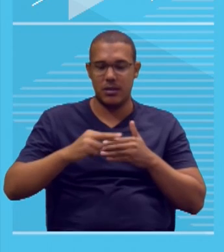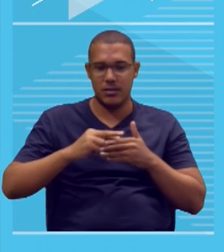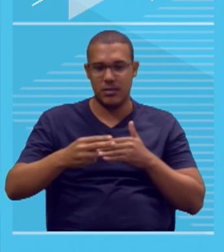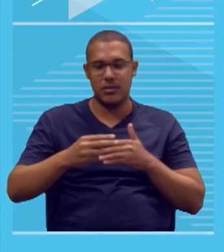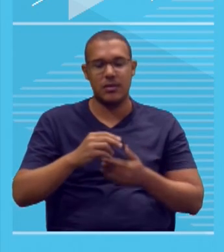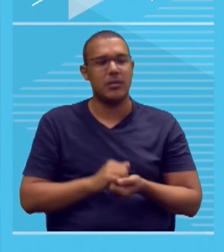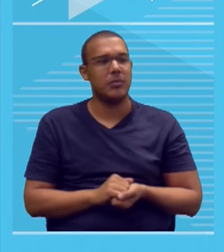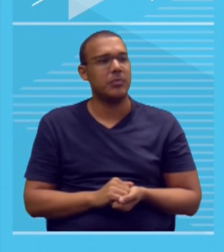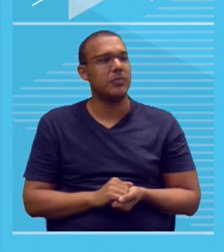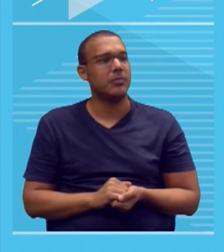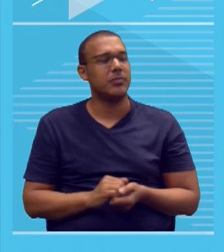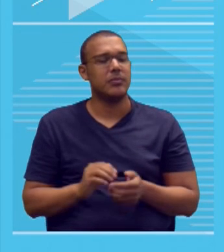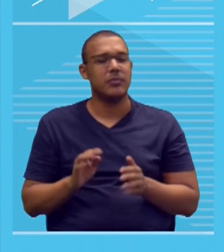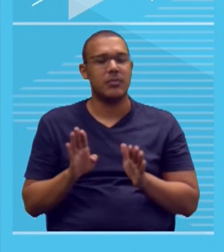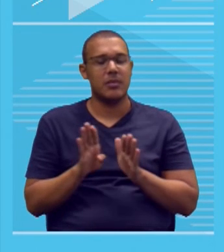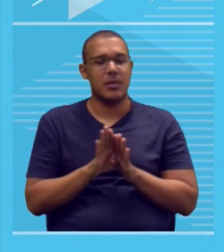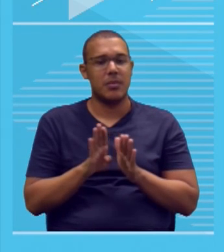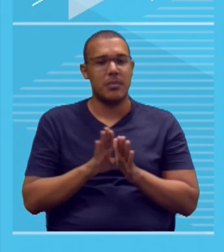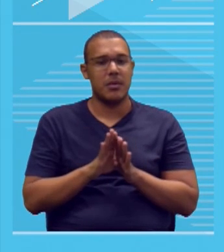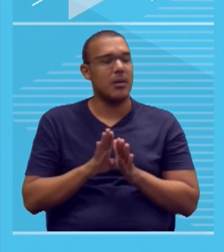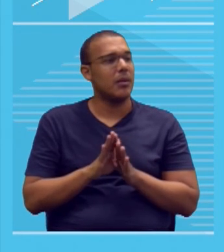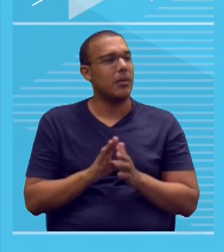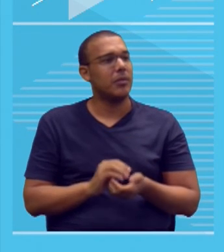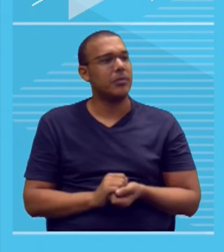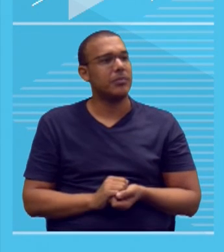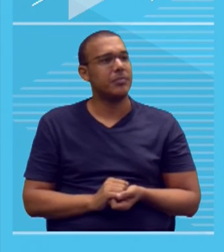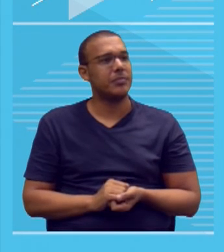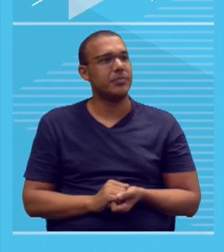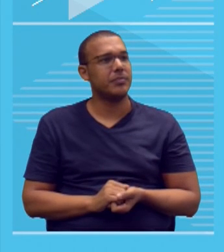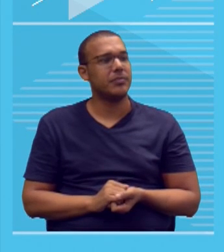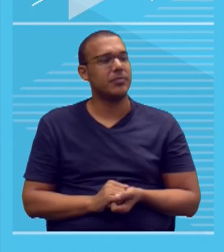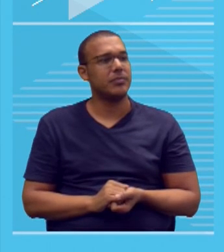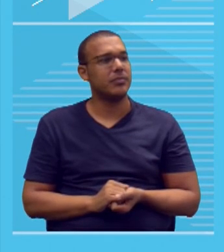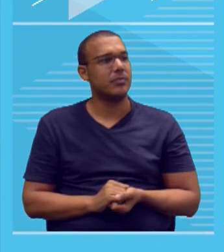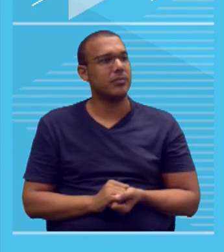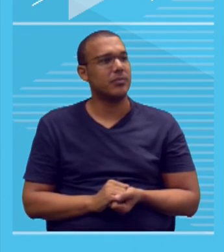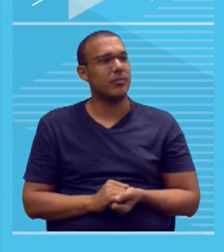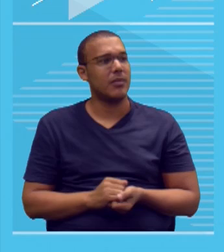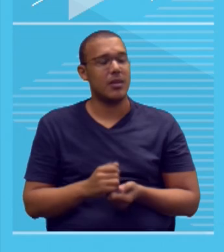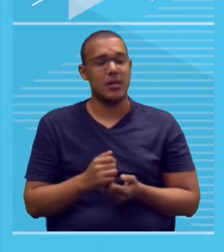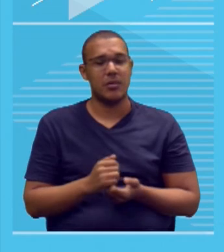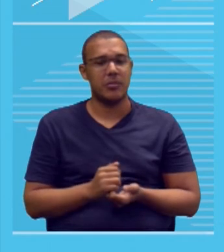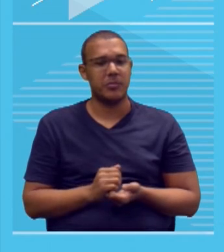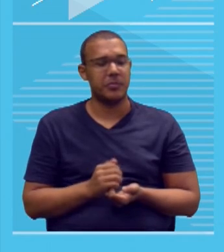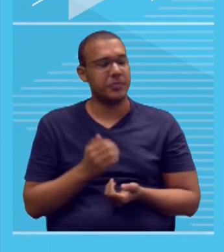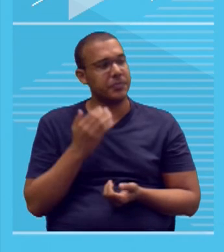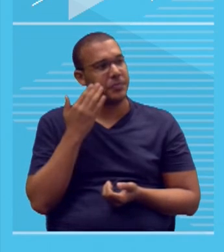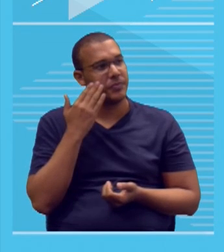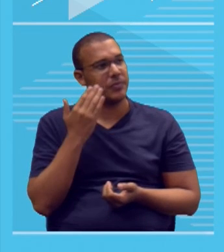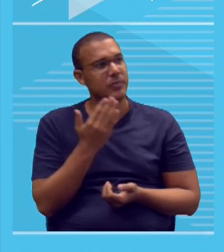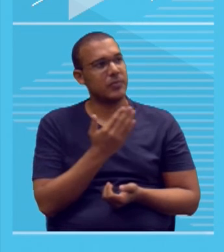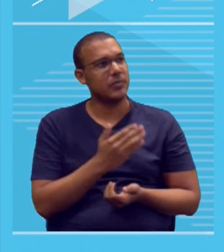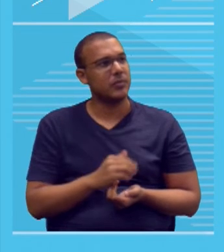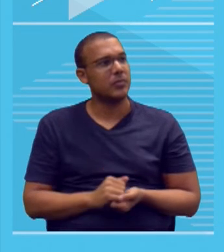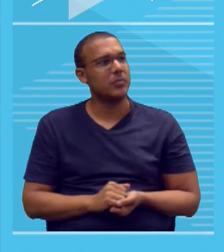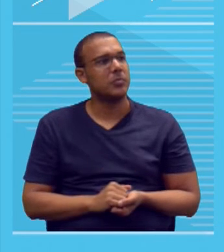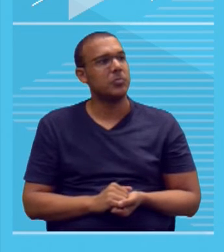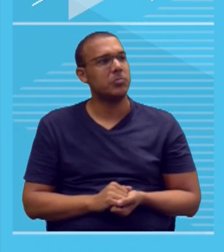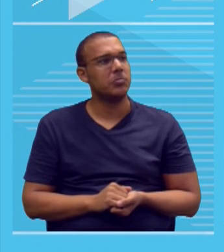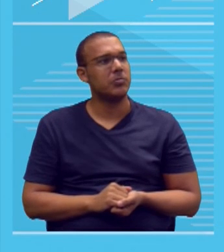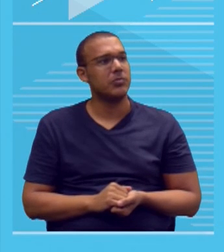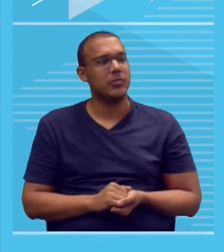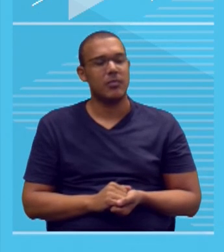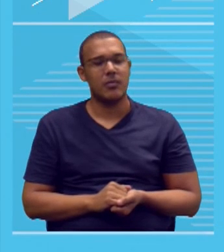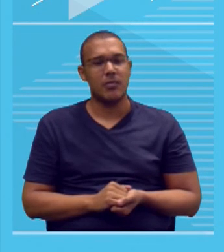argumento de autoridade, IBGE. Vamos lá ver o que foi que ela fez no D2. Em segundo lugar, o ser humano perde sua capacidade de escolha,